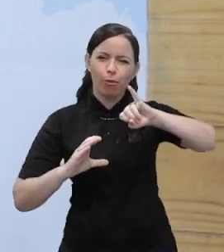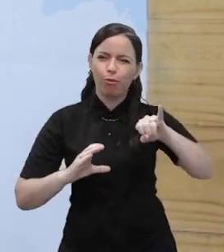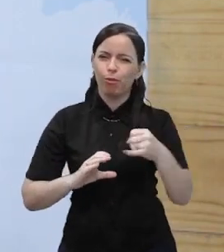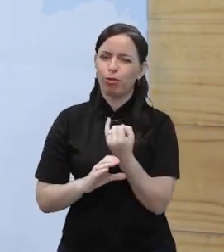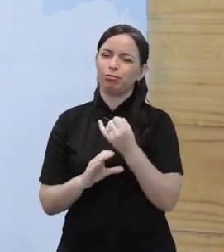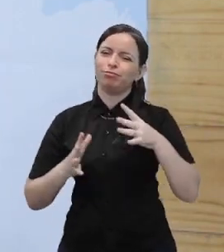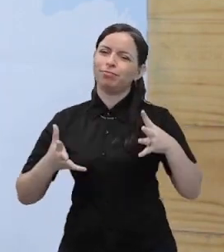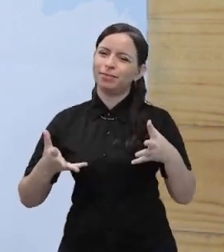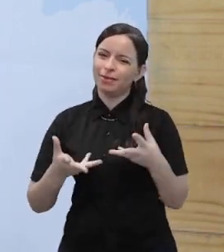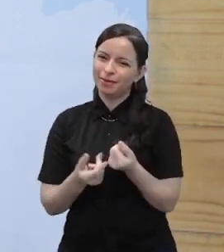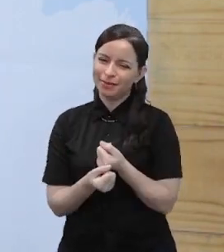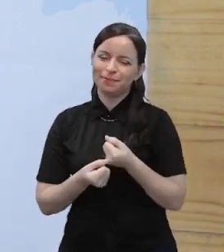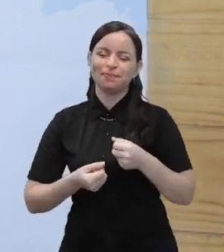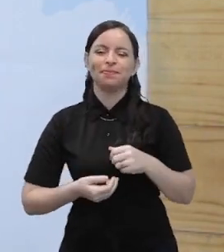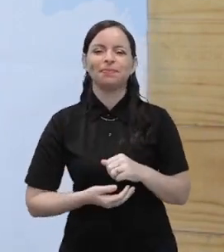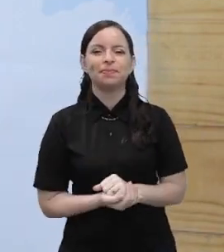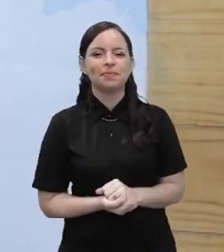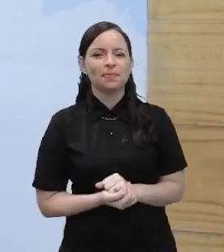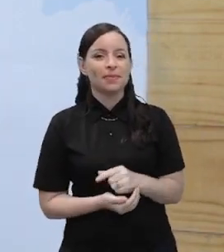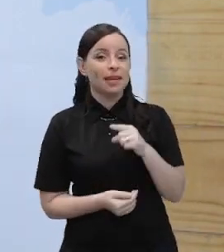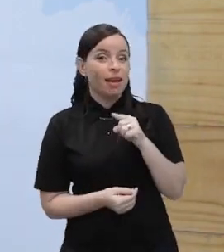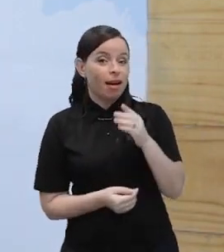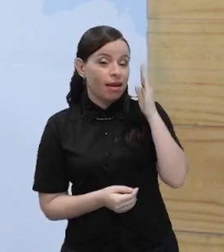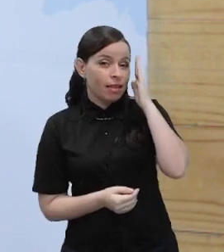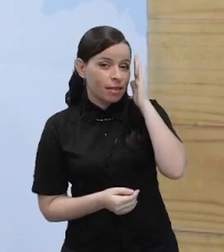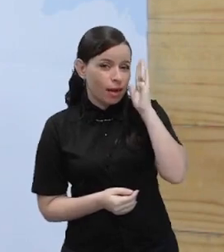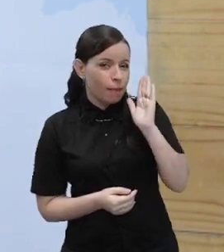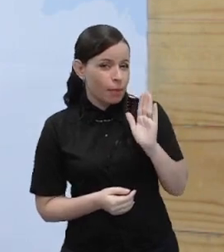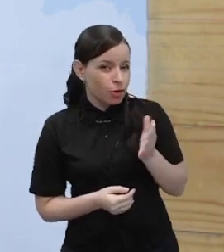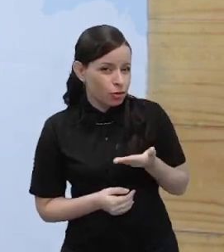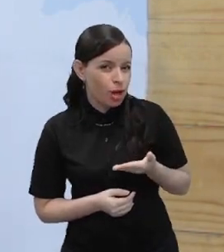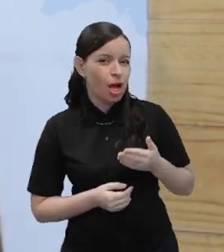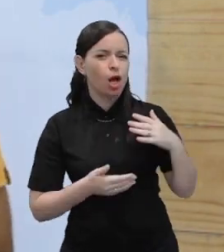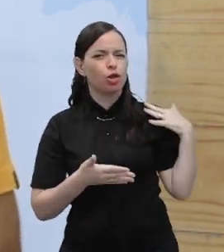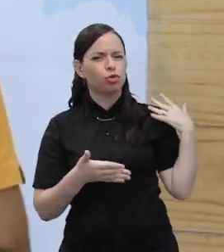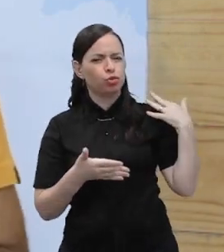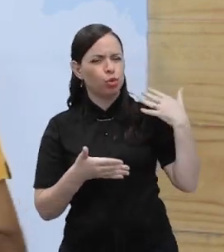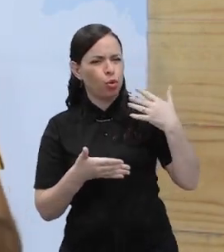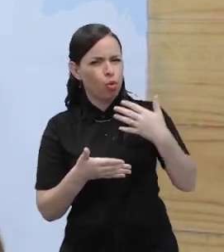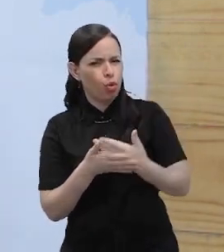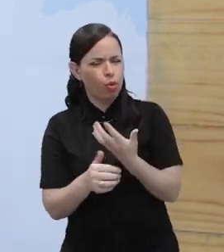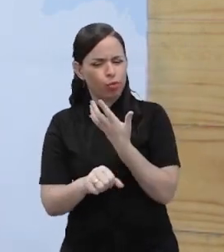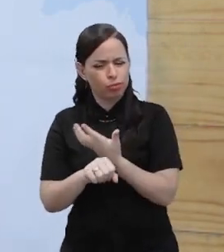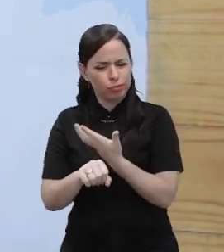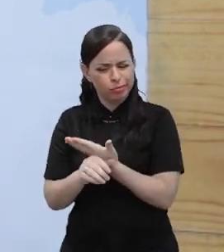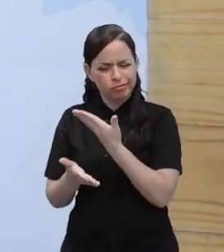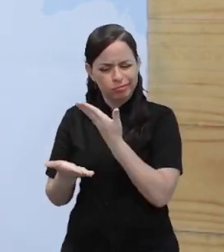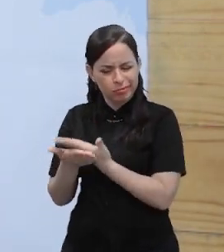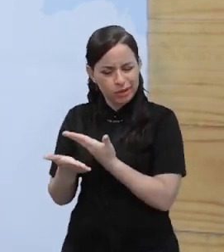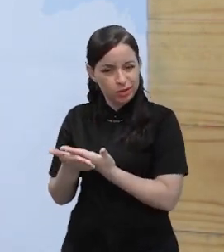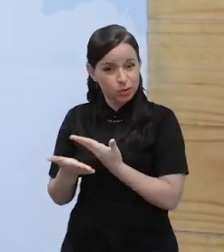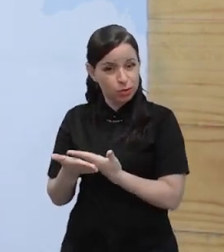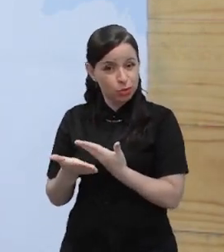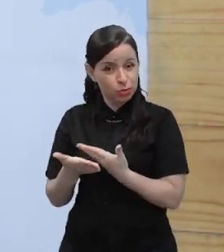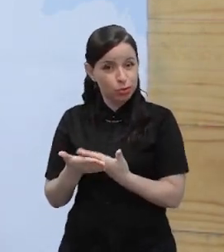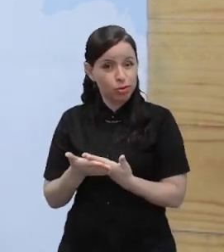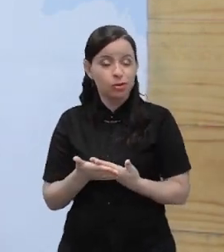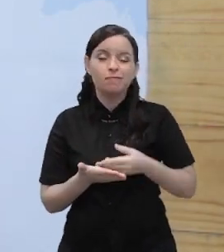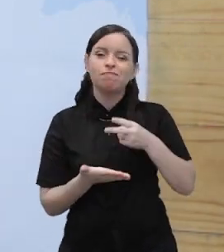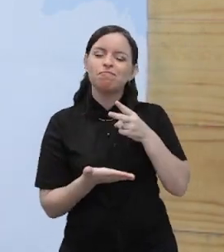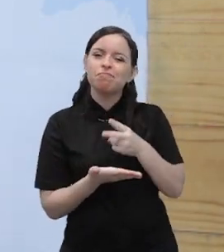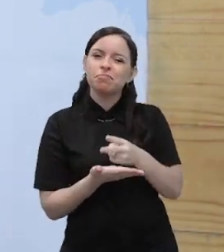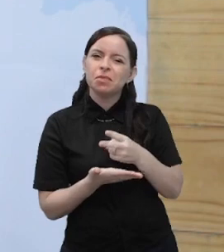para você fazer isso. Como você sabe, em todas as nossas disciplinas, nos nossos estudos, a gente sempre tem um